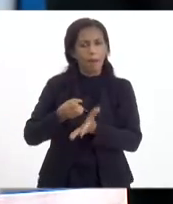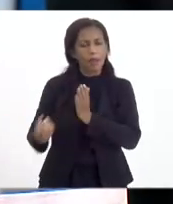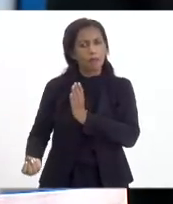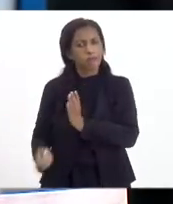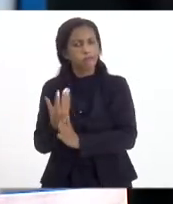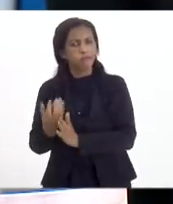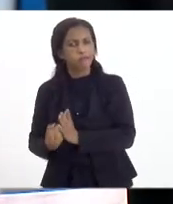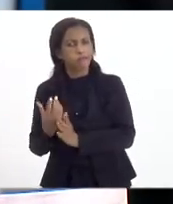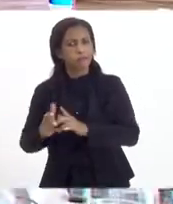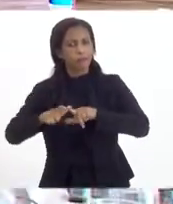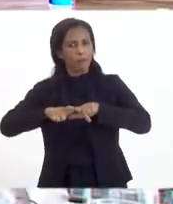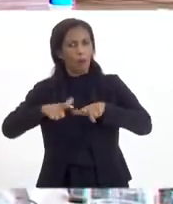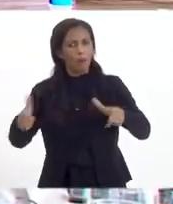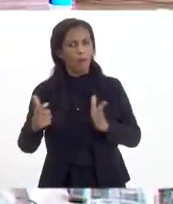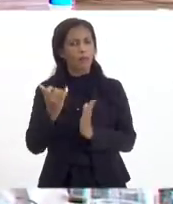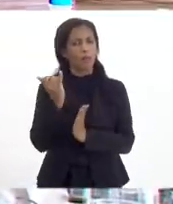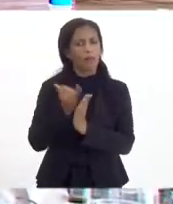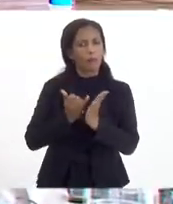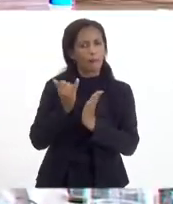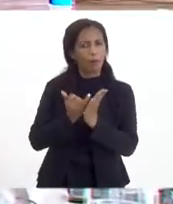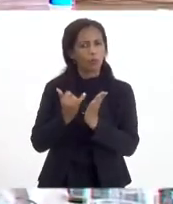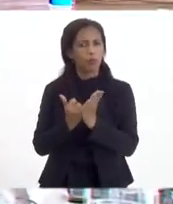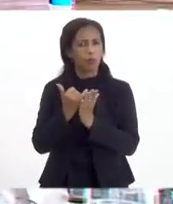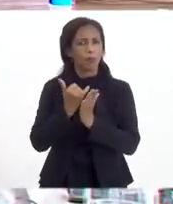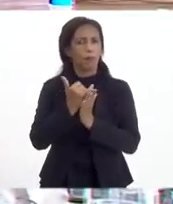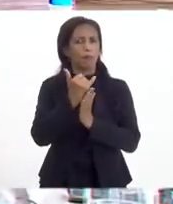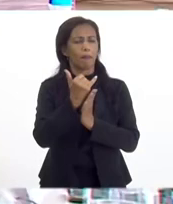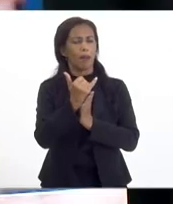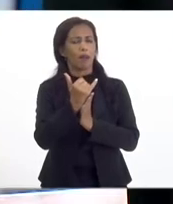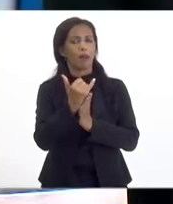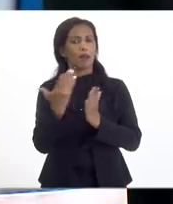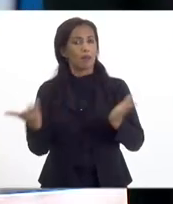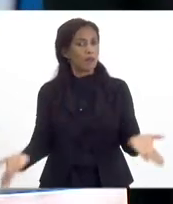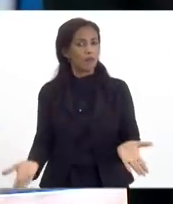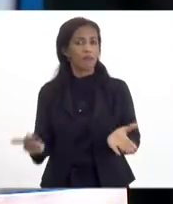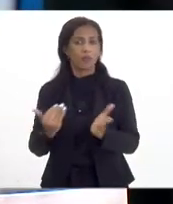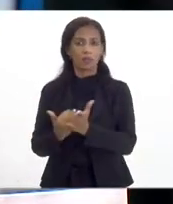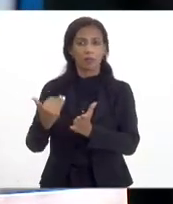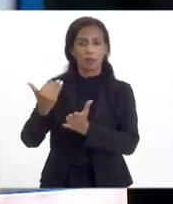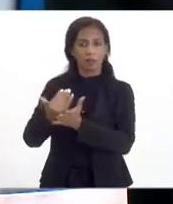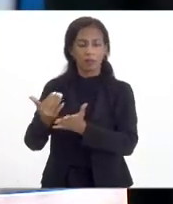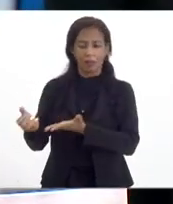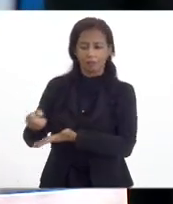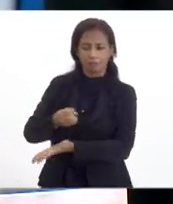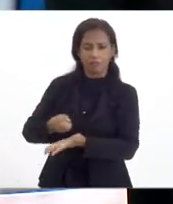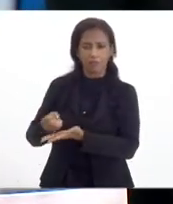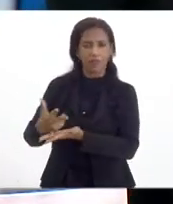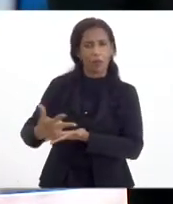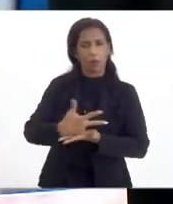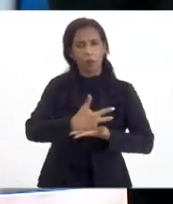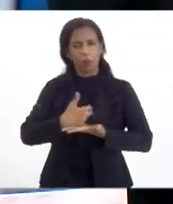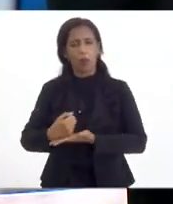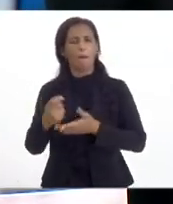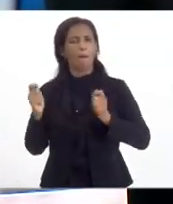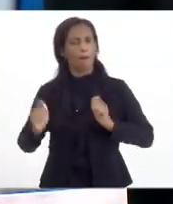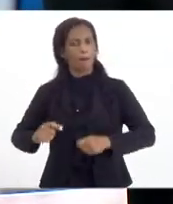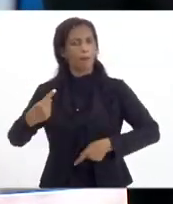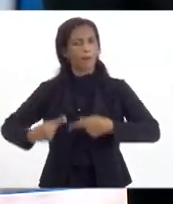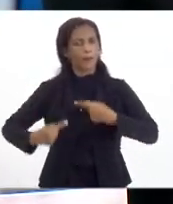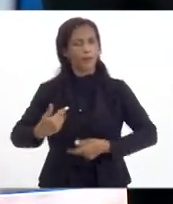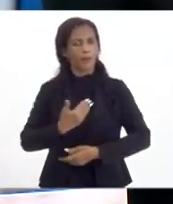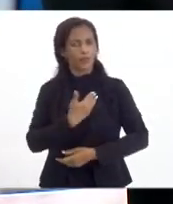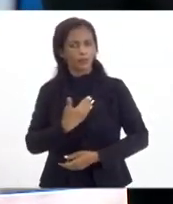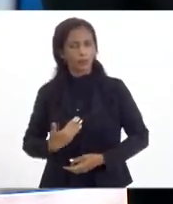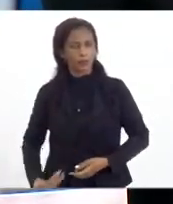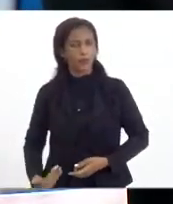para o efeito, para poder aumentar a receita de ECS, enfim, isso também aumenta a base de arrecadação, pode ter políticas públicas de saúde e educação